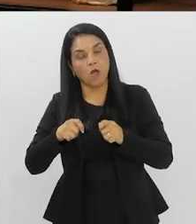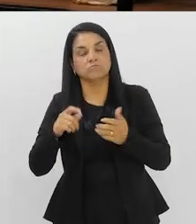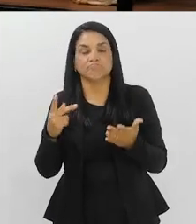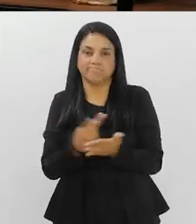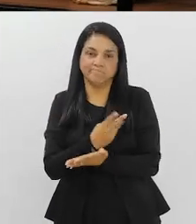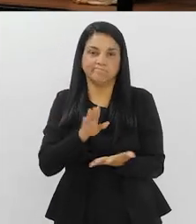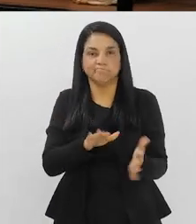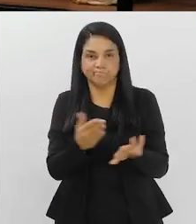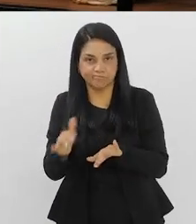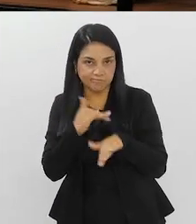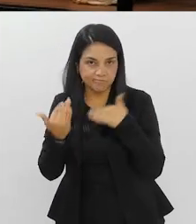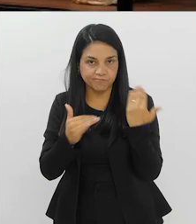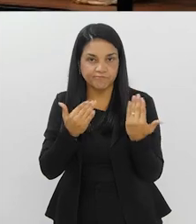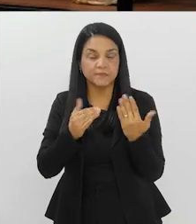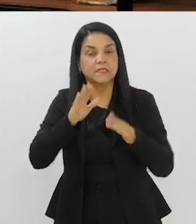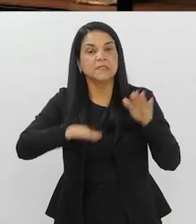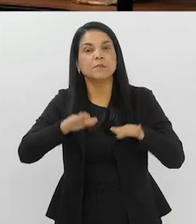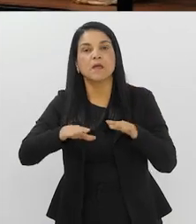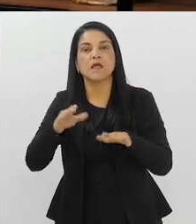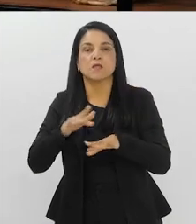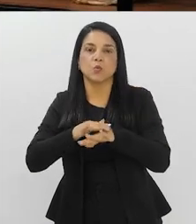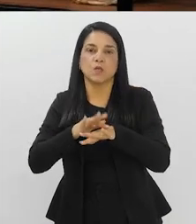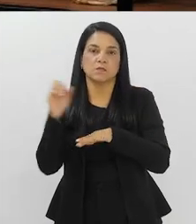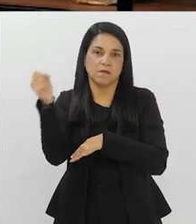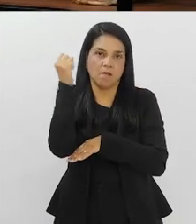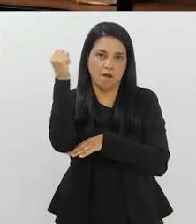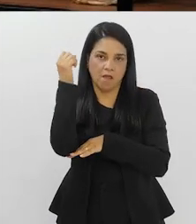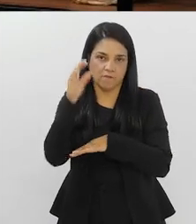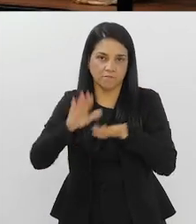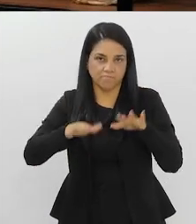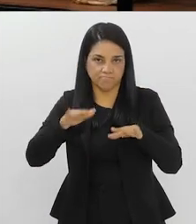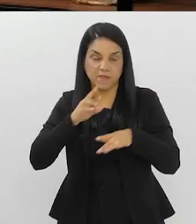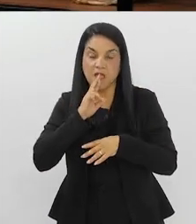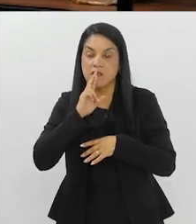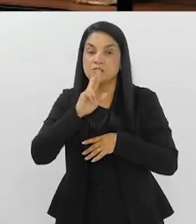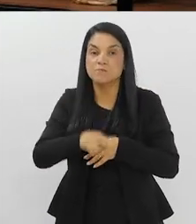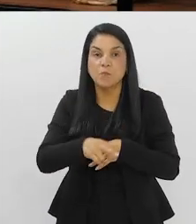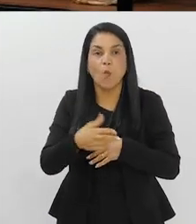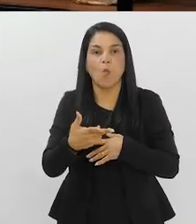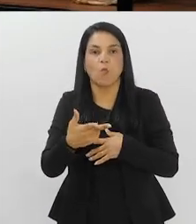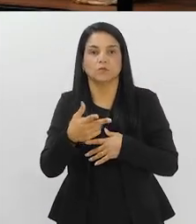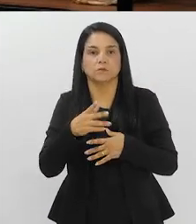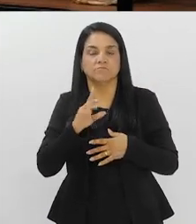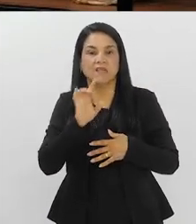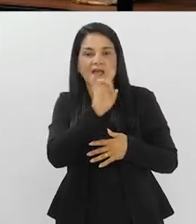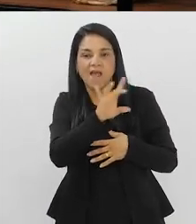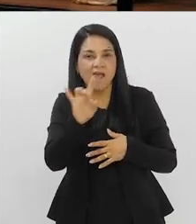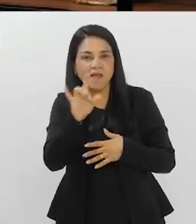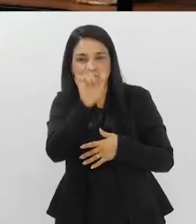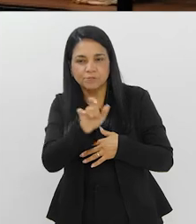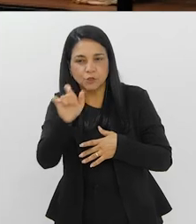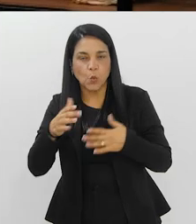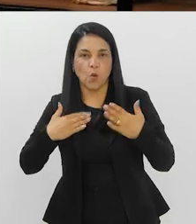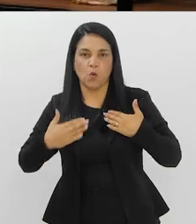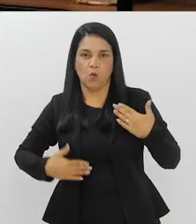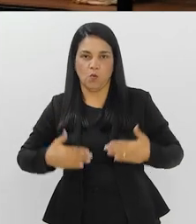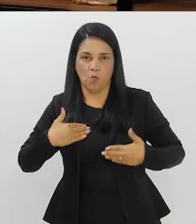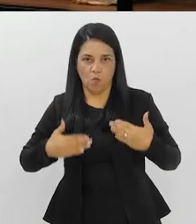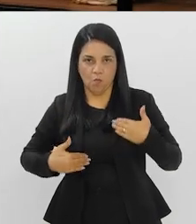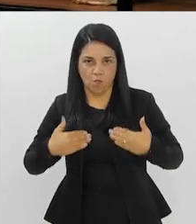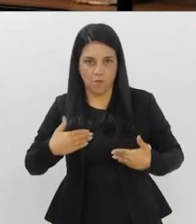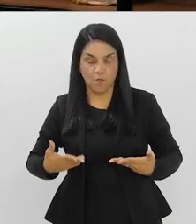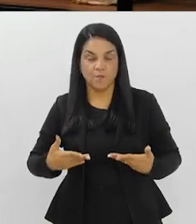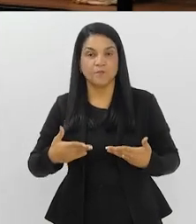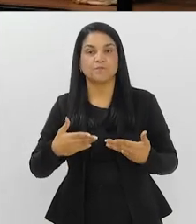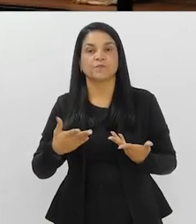evoluir para óbito, né? De acordo com a gravidade, evolução do caso, a resposta de cada organismo de uma forma individual,